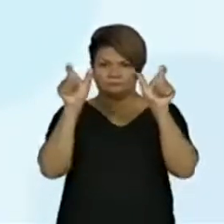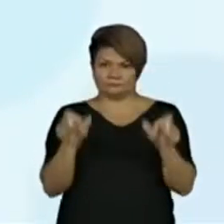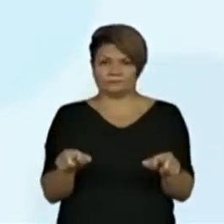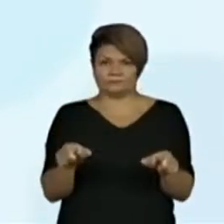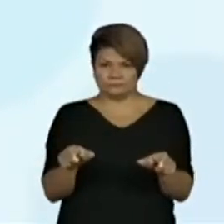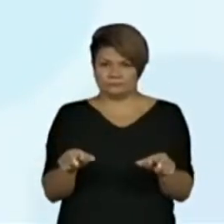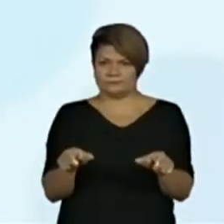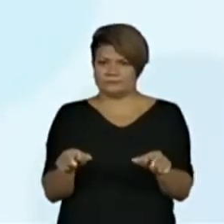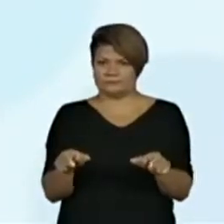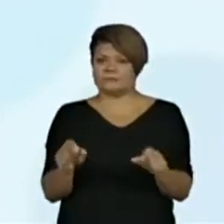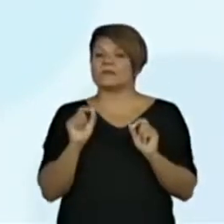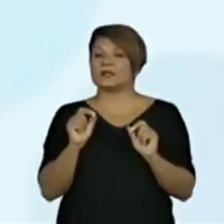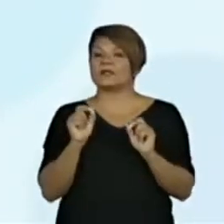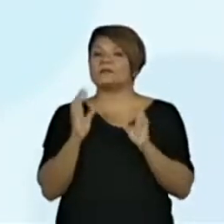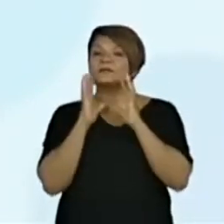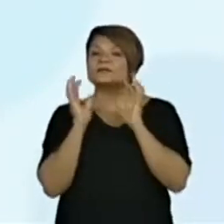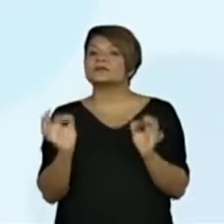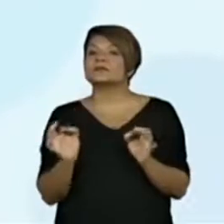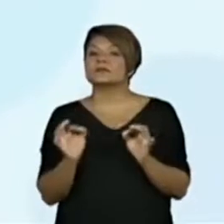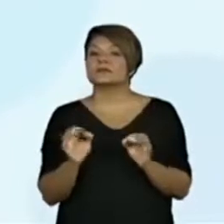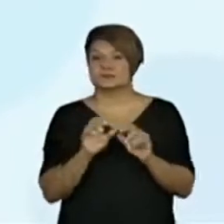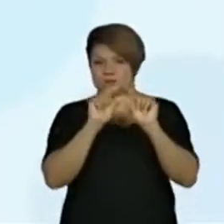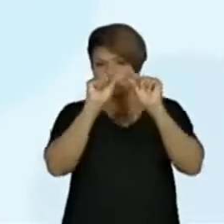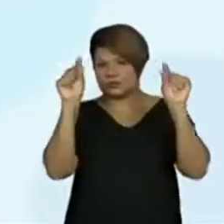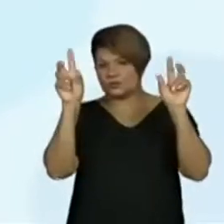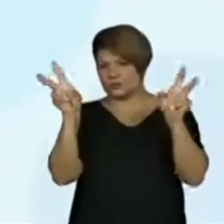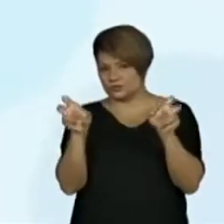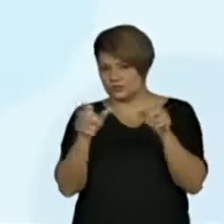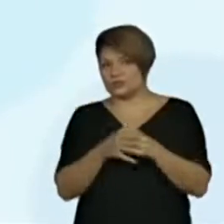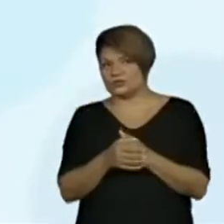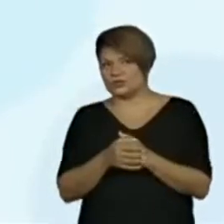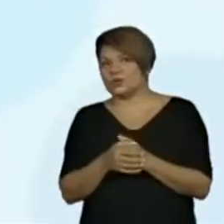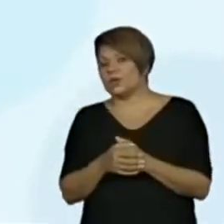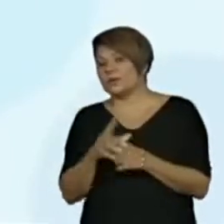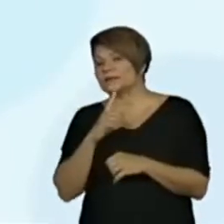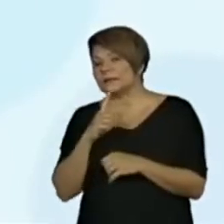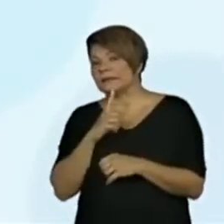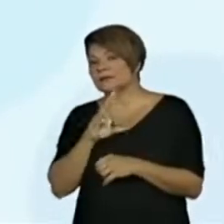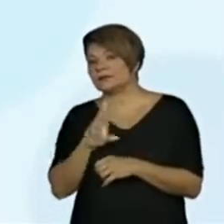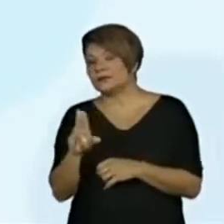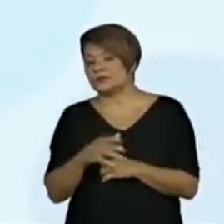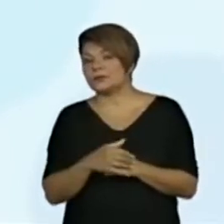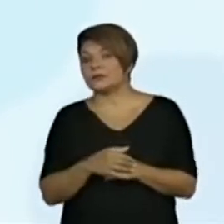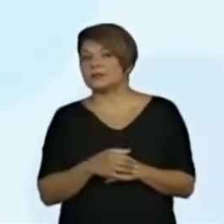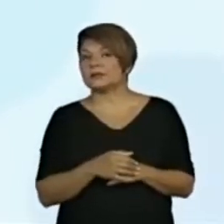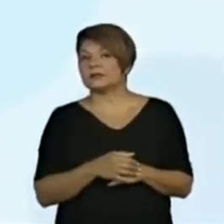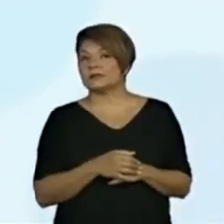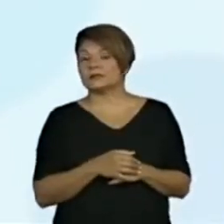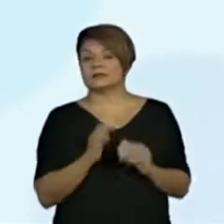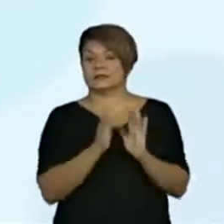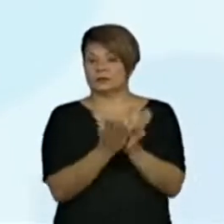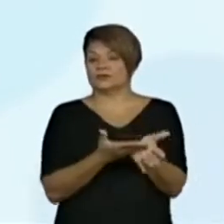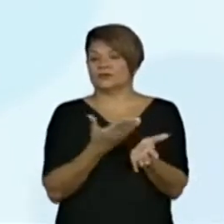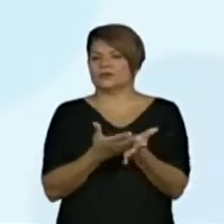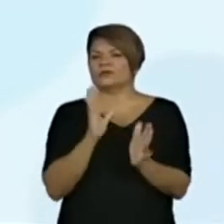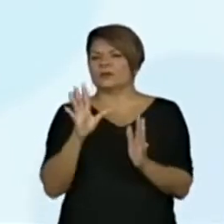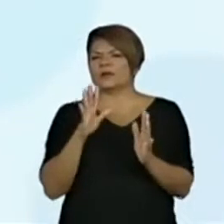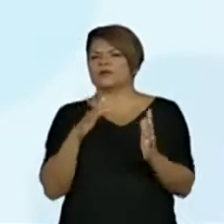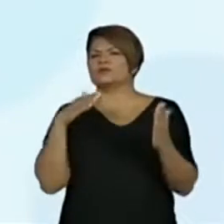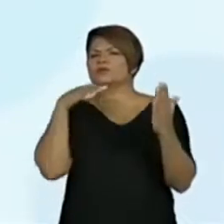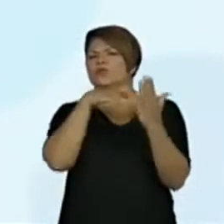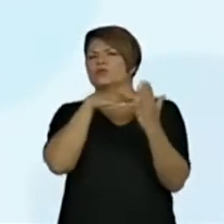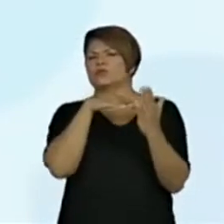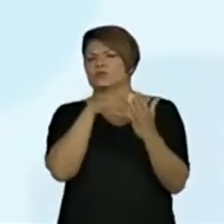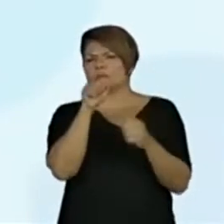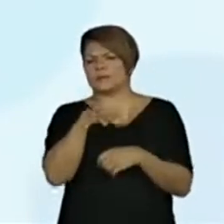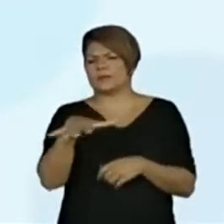quem prestou atenção que eu falei lá do título da aula, o nome do livro vai aparecer, mas o eu estou vendo de fundo? Qual é